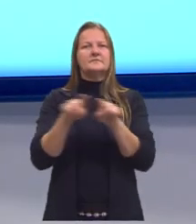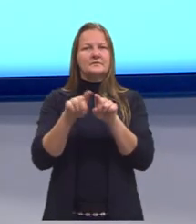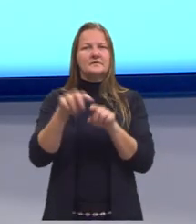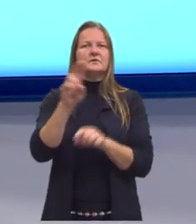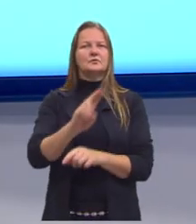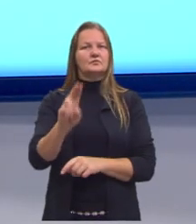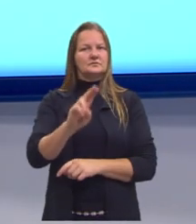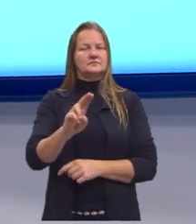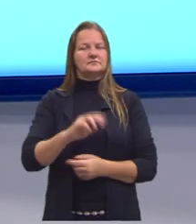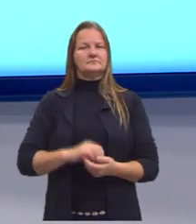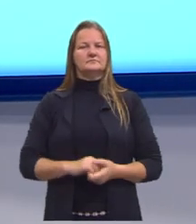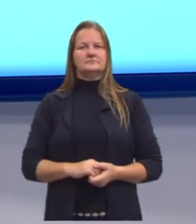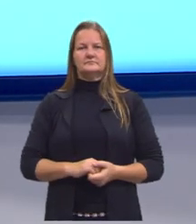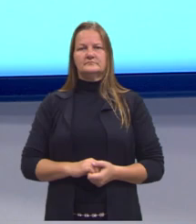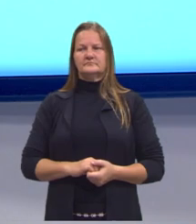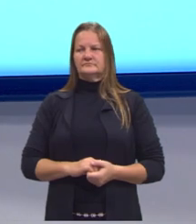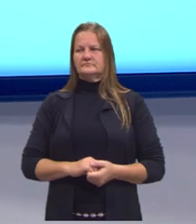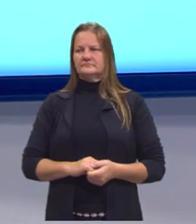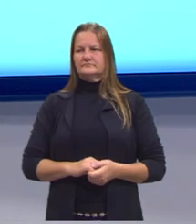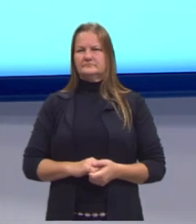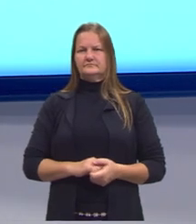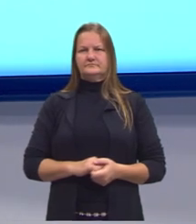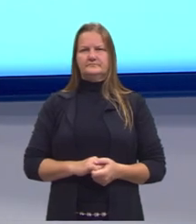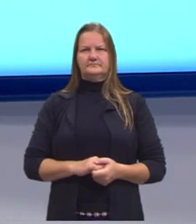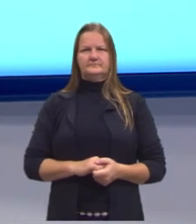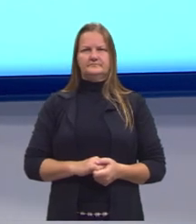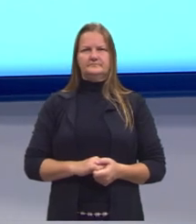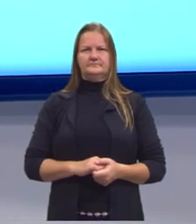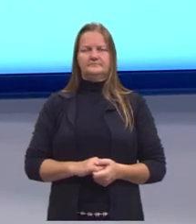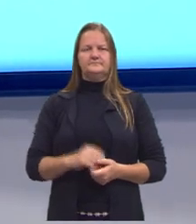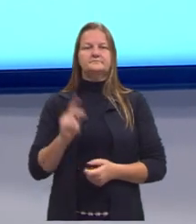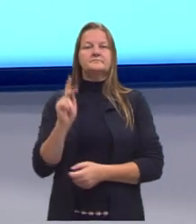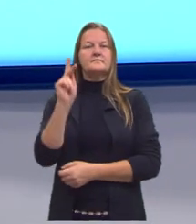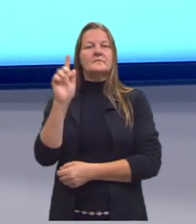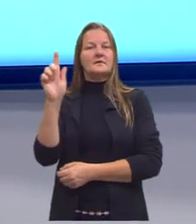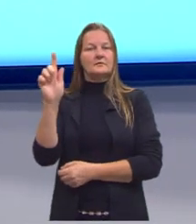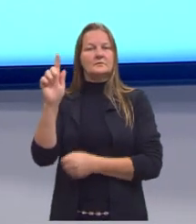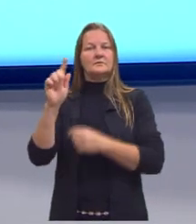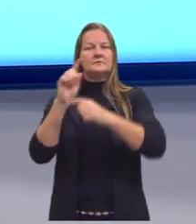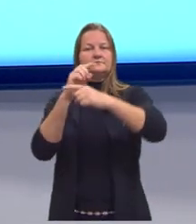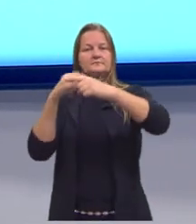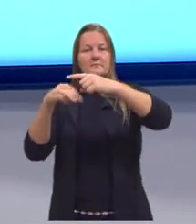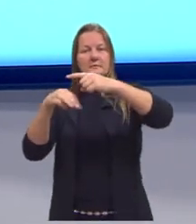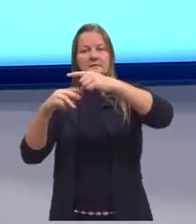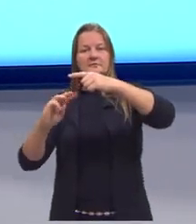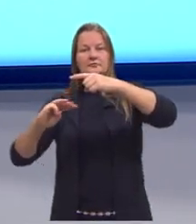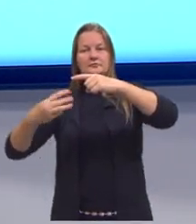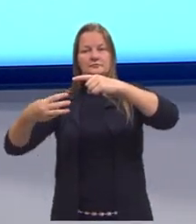densidade. A unidade de medida pode ser quilograma por metro cúbico